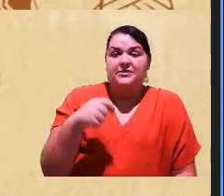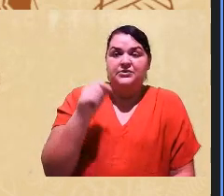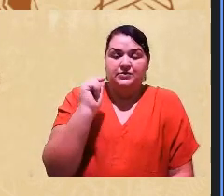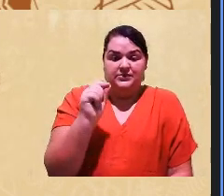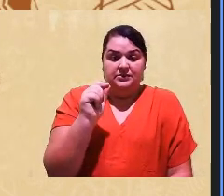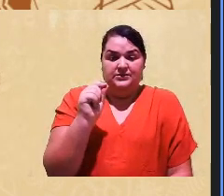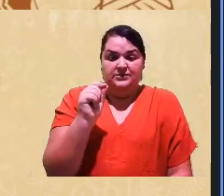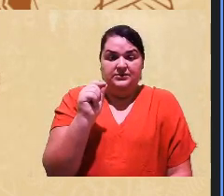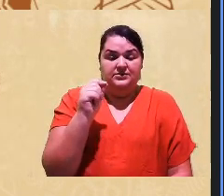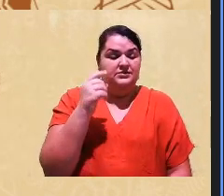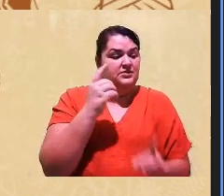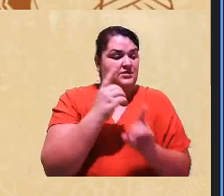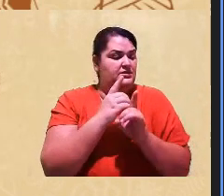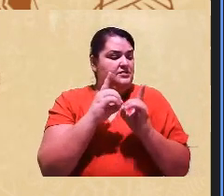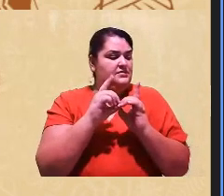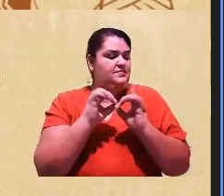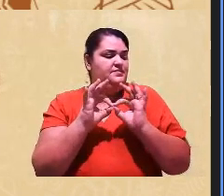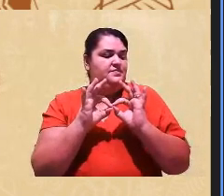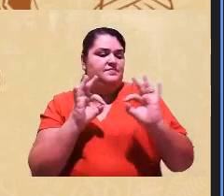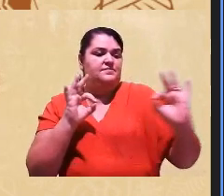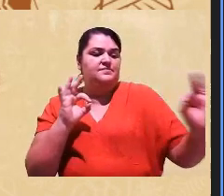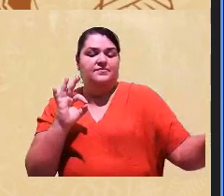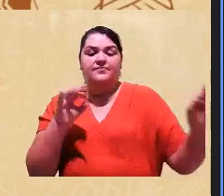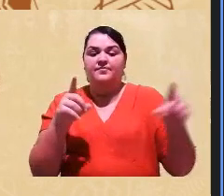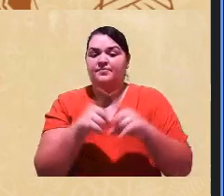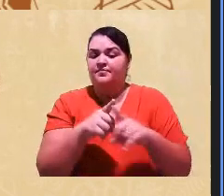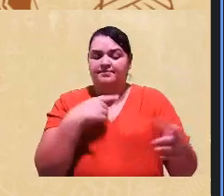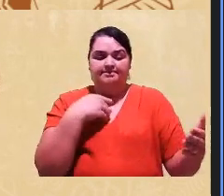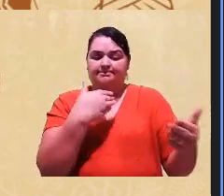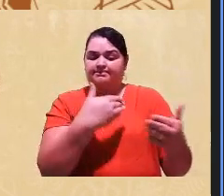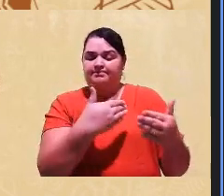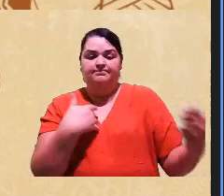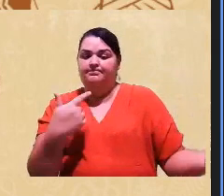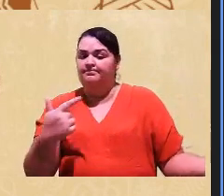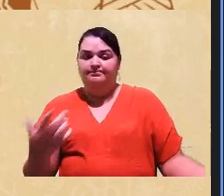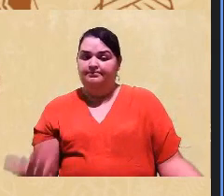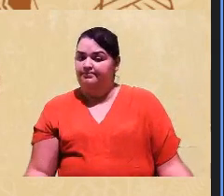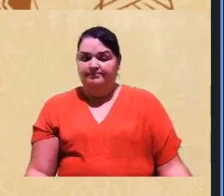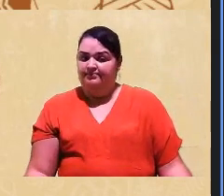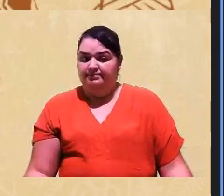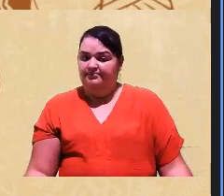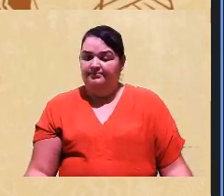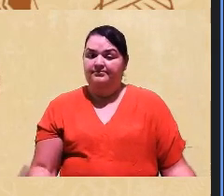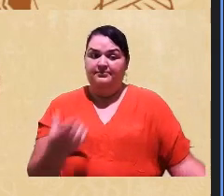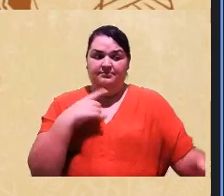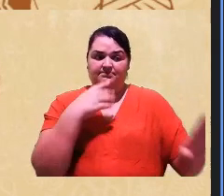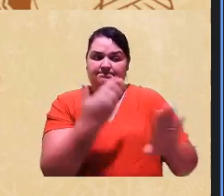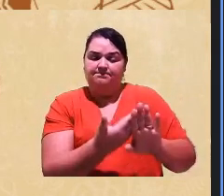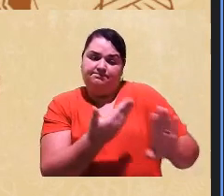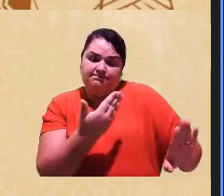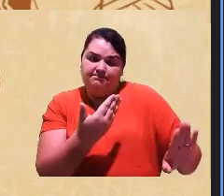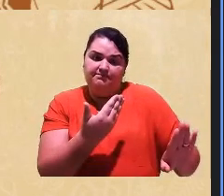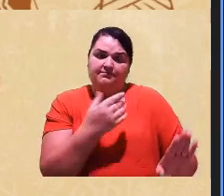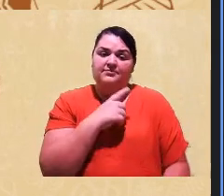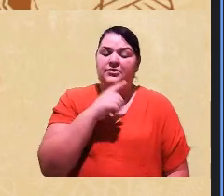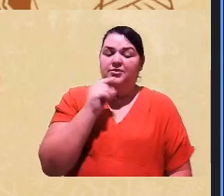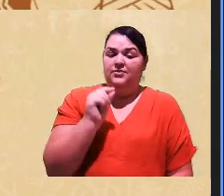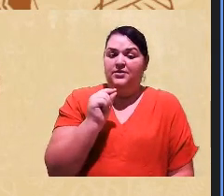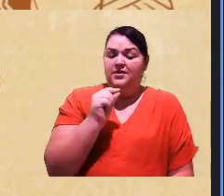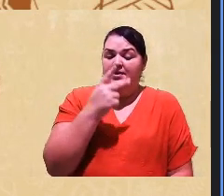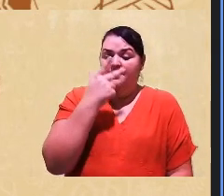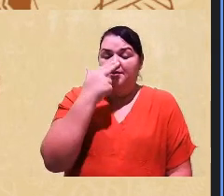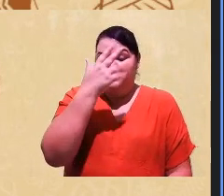distanciar não ter aproximação e estabelecer o contra-ataque antes que esse outro estranho me ataque